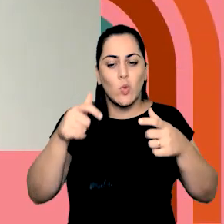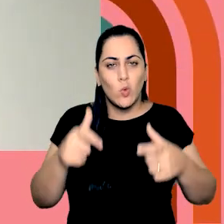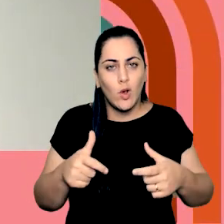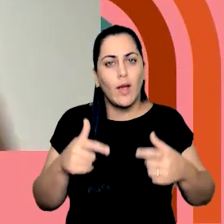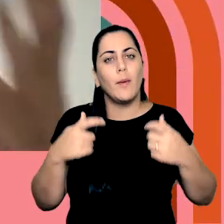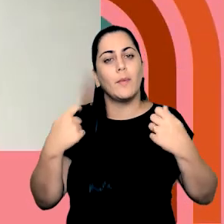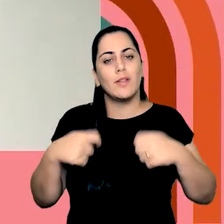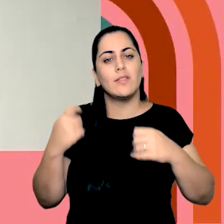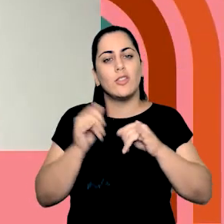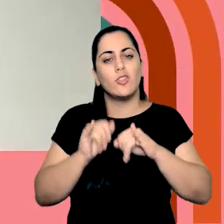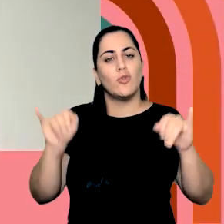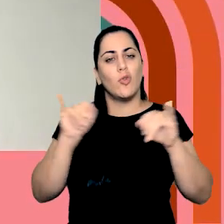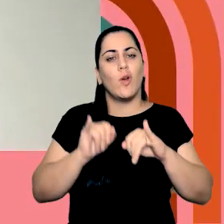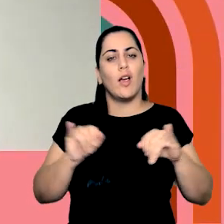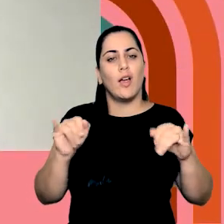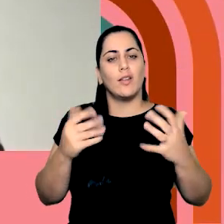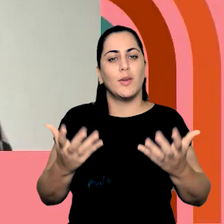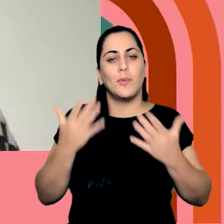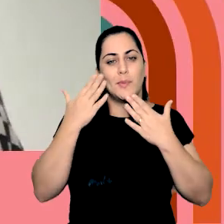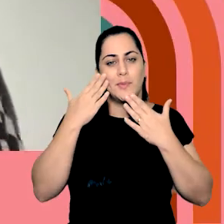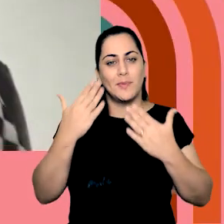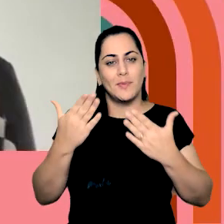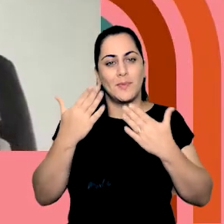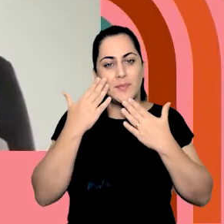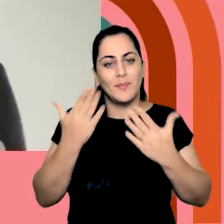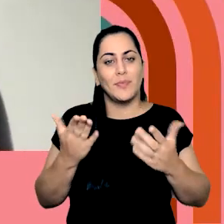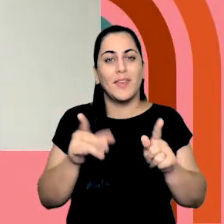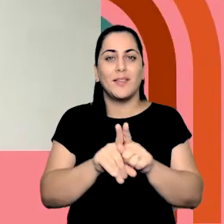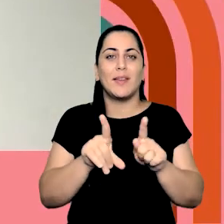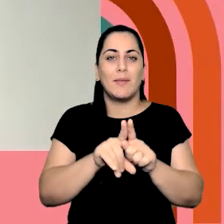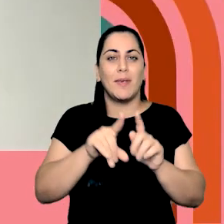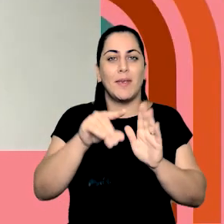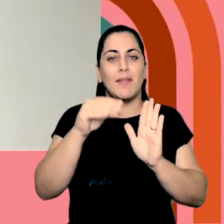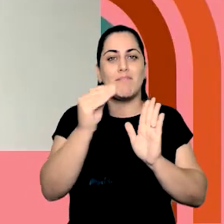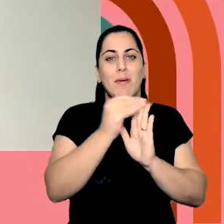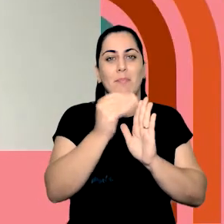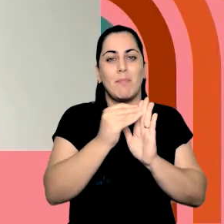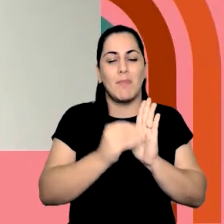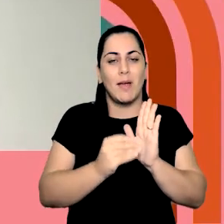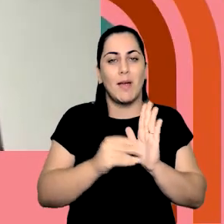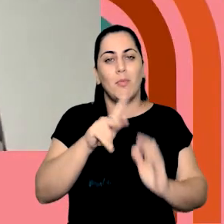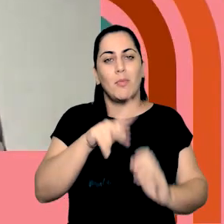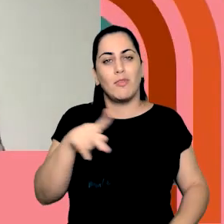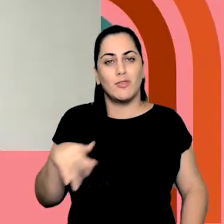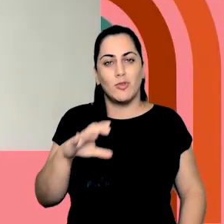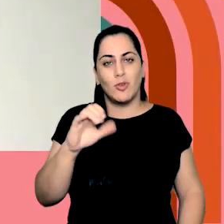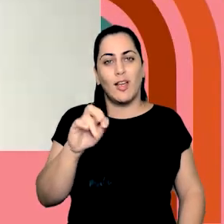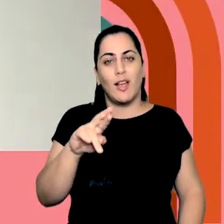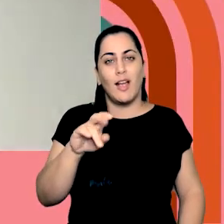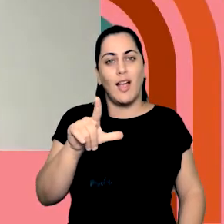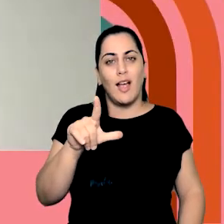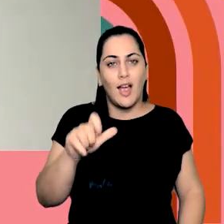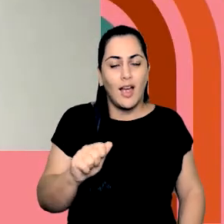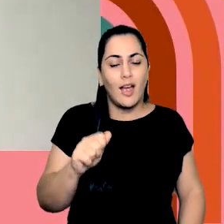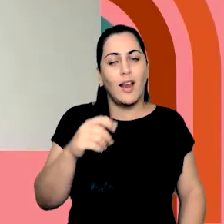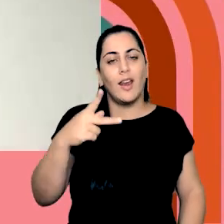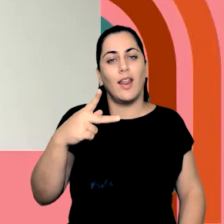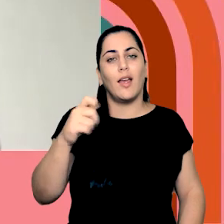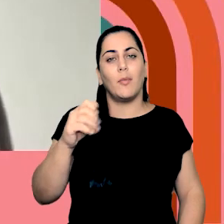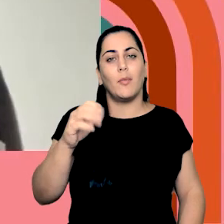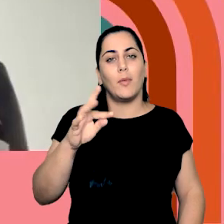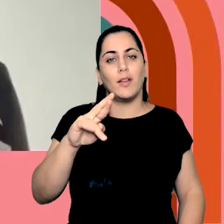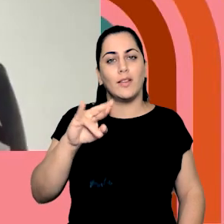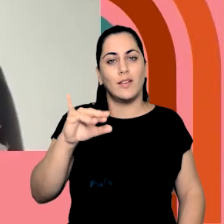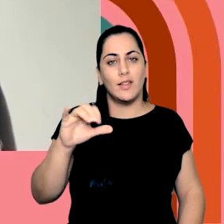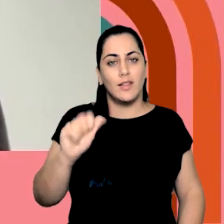né, tá aí divulgando e quero agradecer, fiz até a listinha aqui, professora Carla, professora Patrícia, a Comissão de